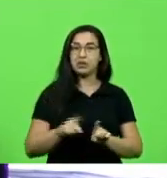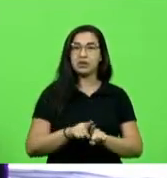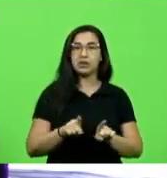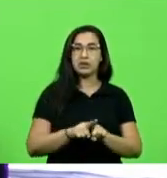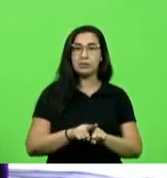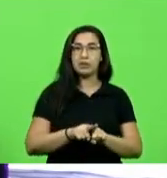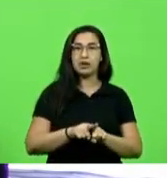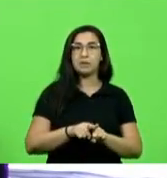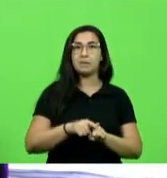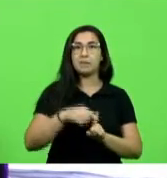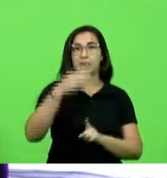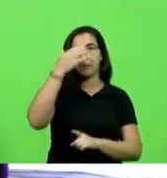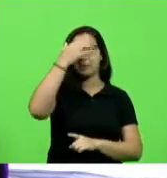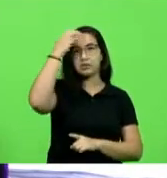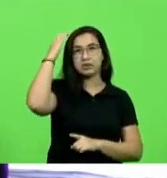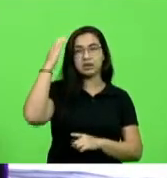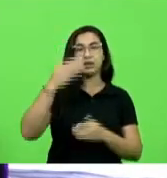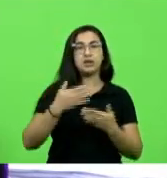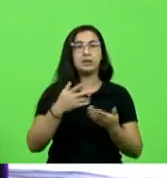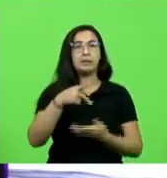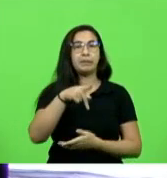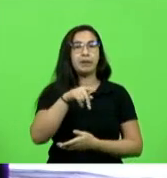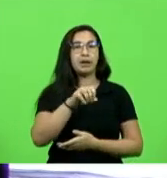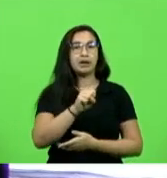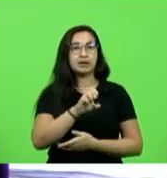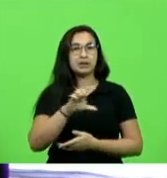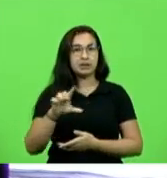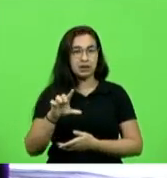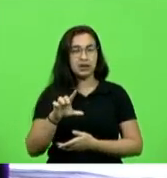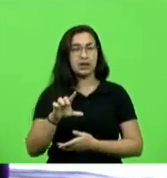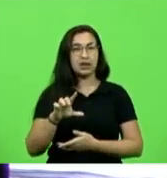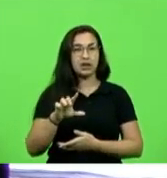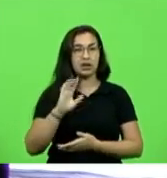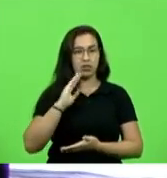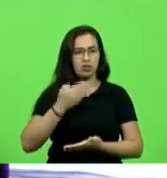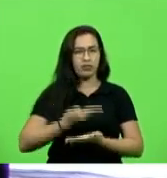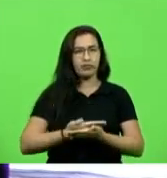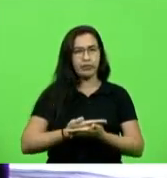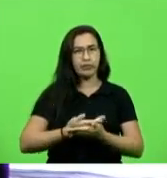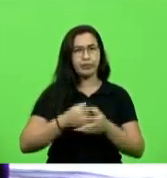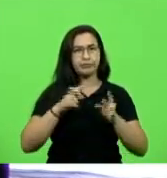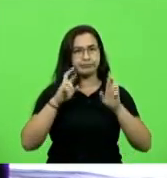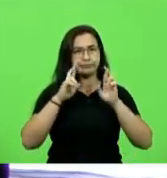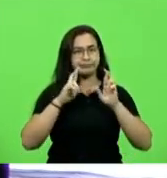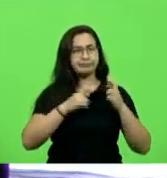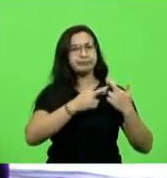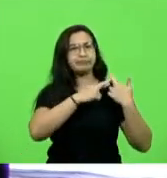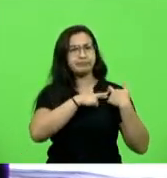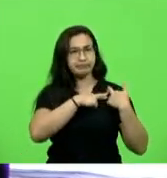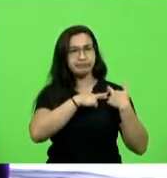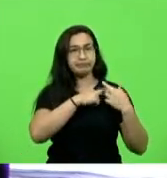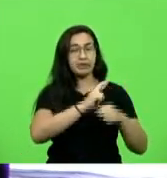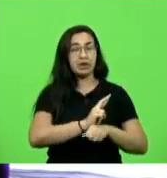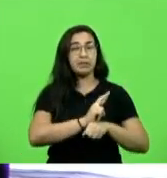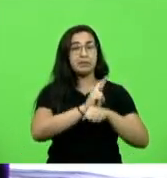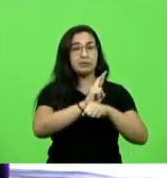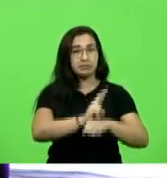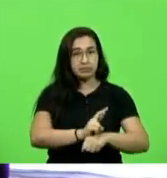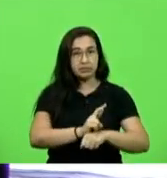integrantes da minha bancada do PCL que nos confiaram essa responsabilidade de representar